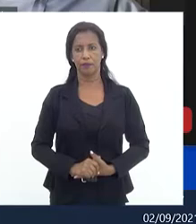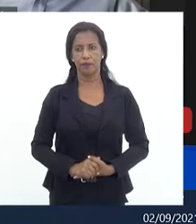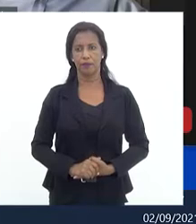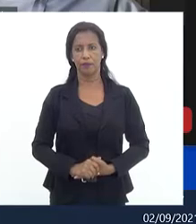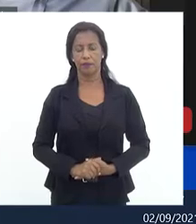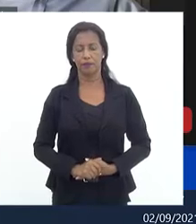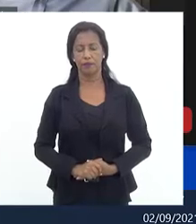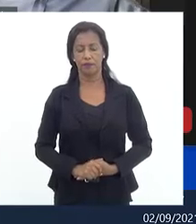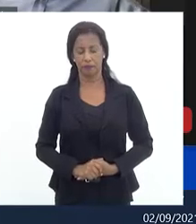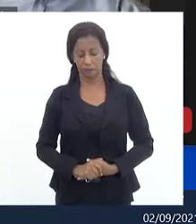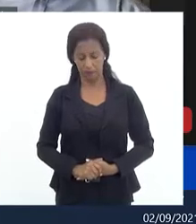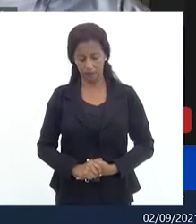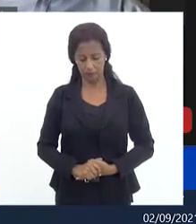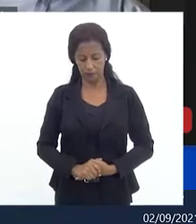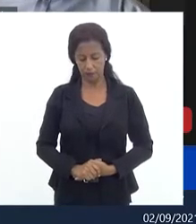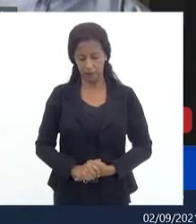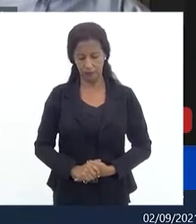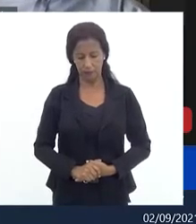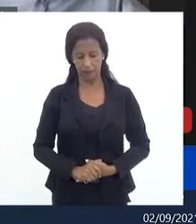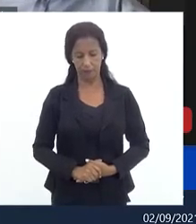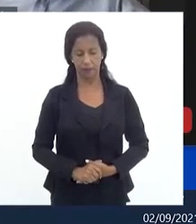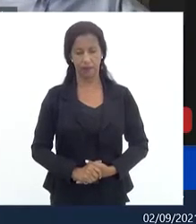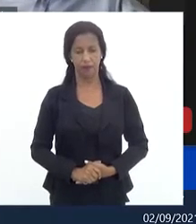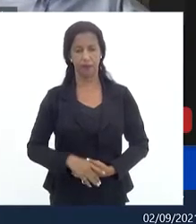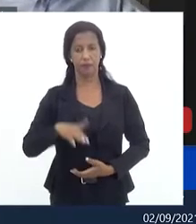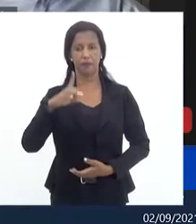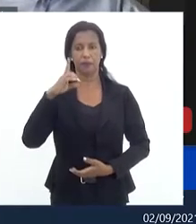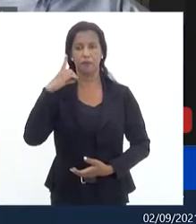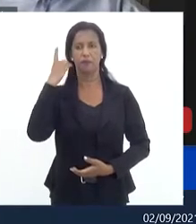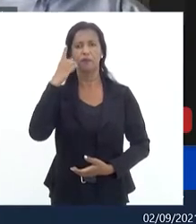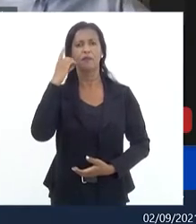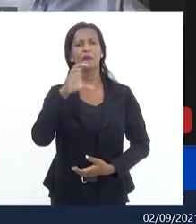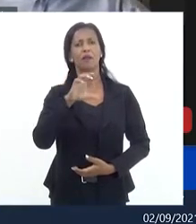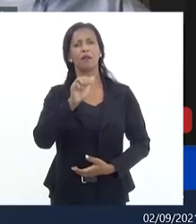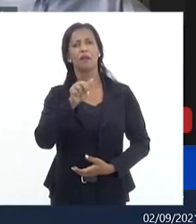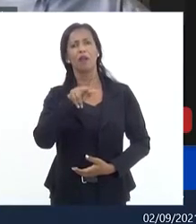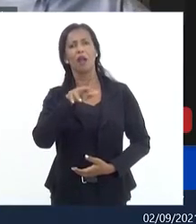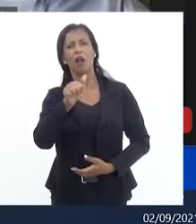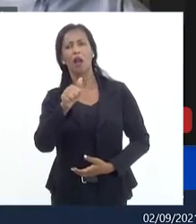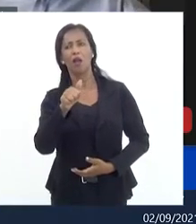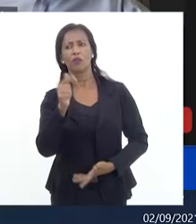deputado Carlos deseja fazer alguma intervenção